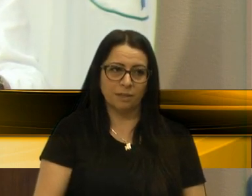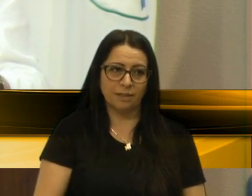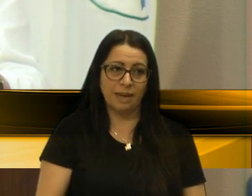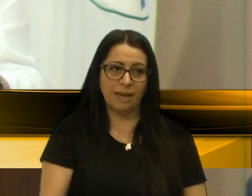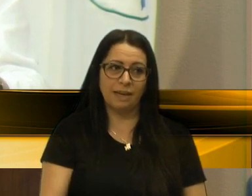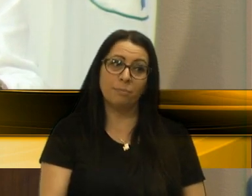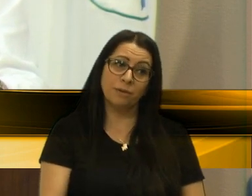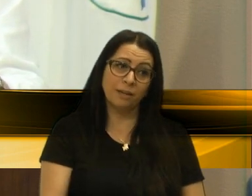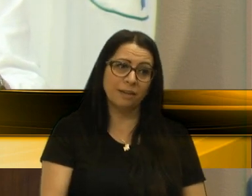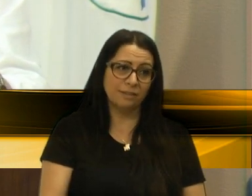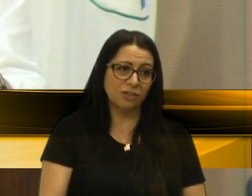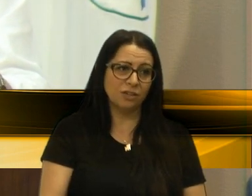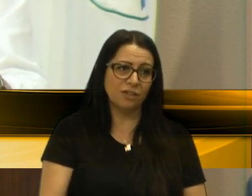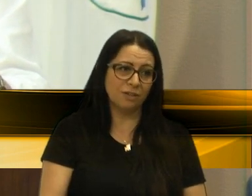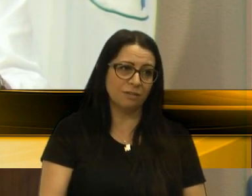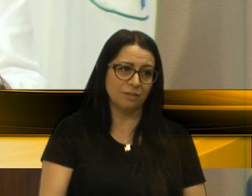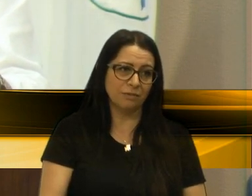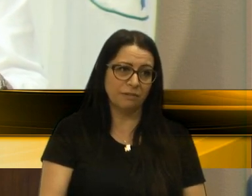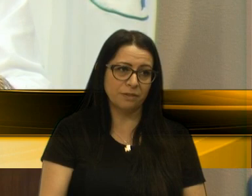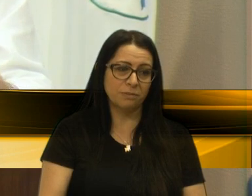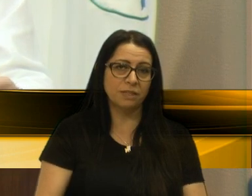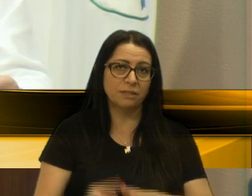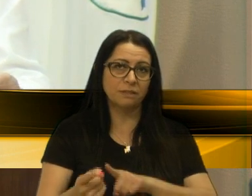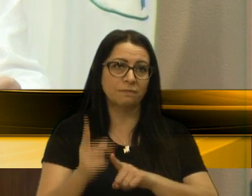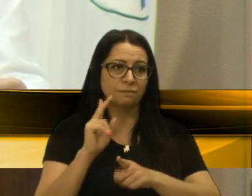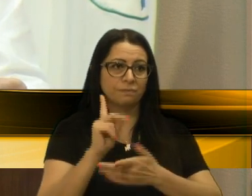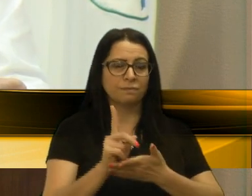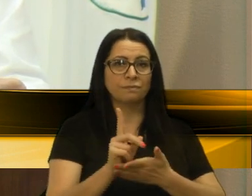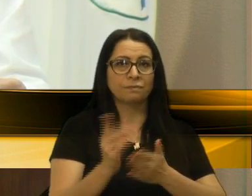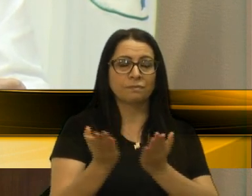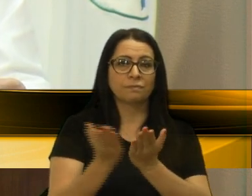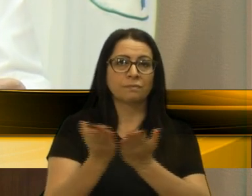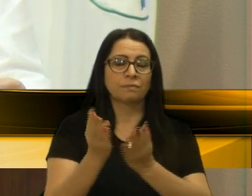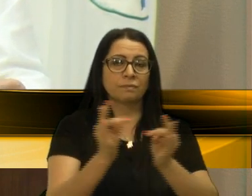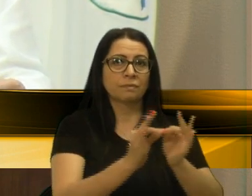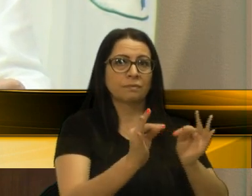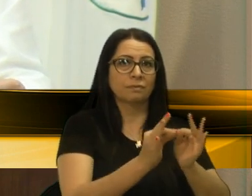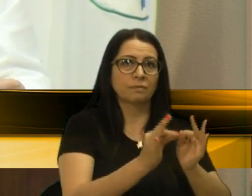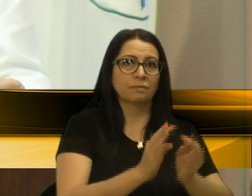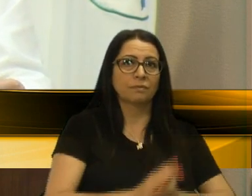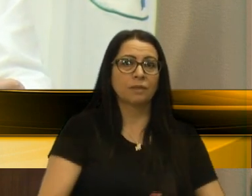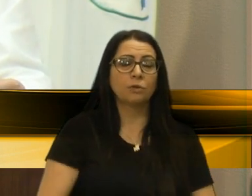A Câmara aprovou um substitutivo sem prévio estudo técnico.